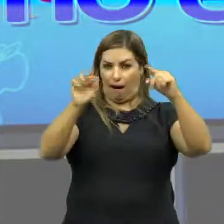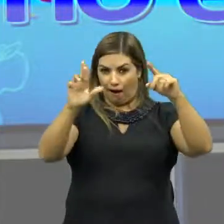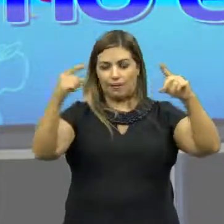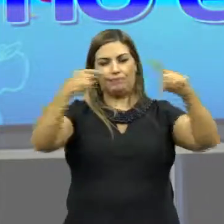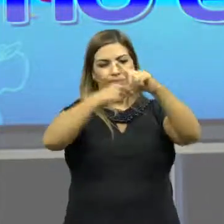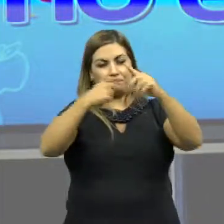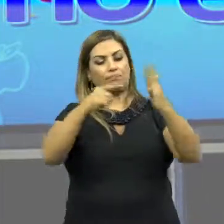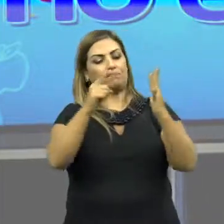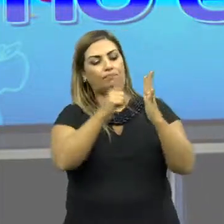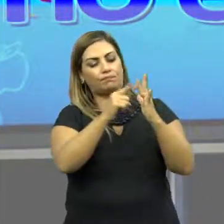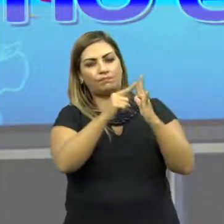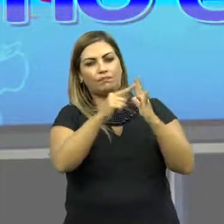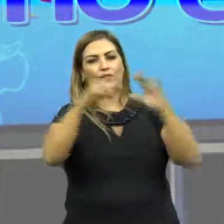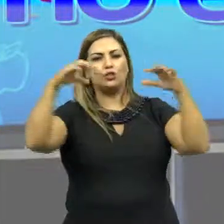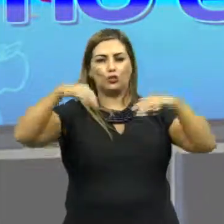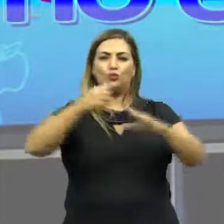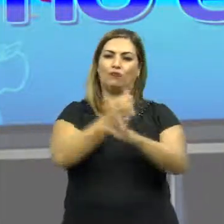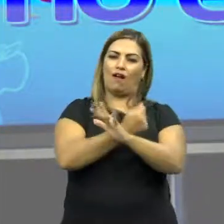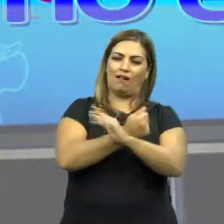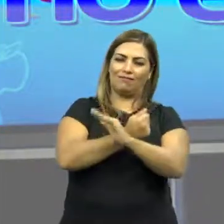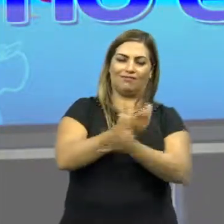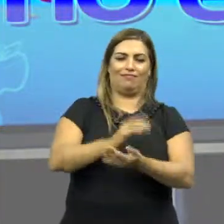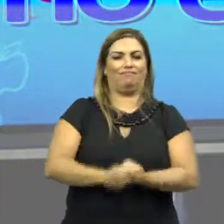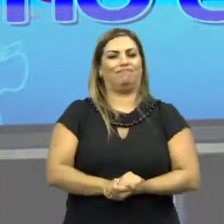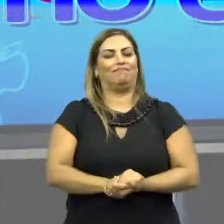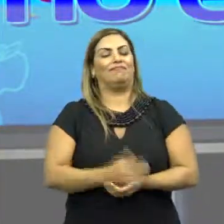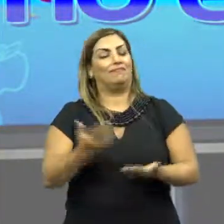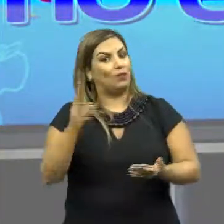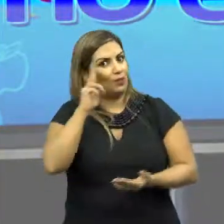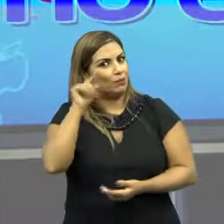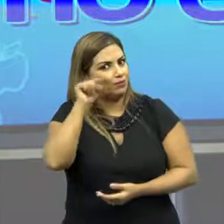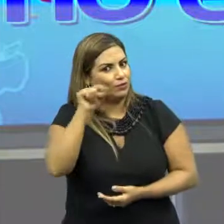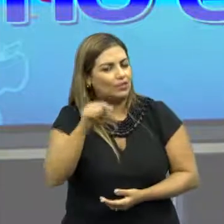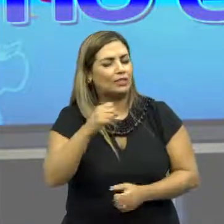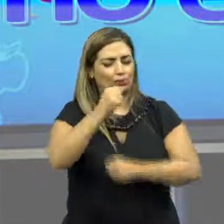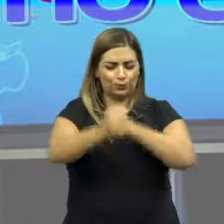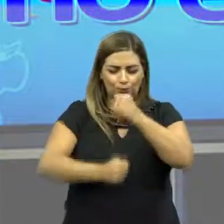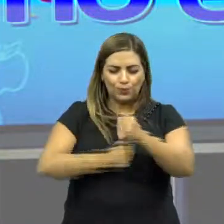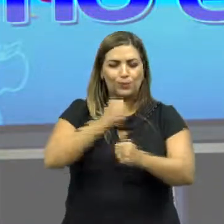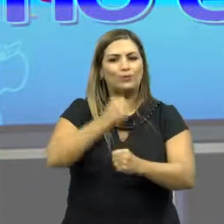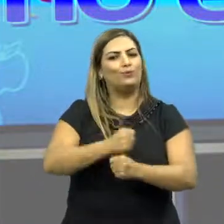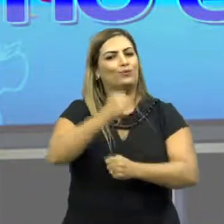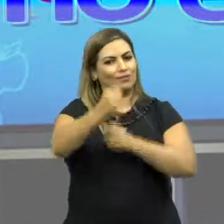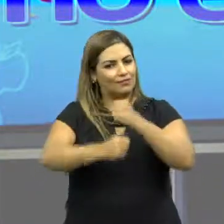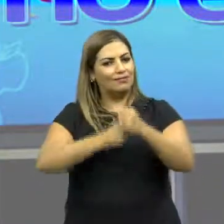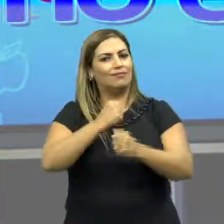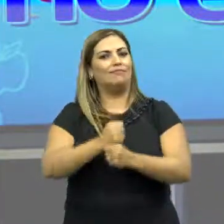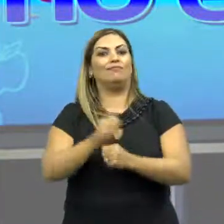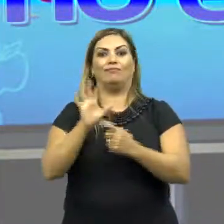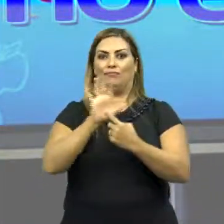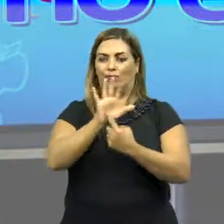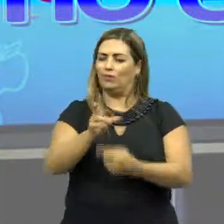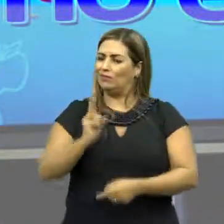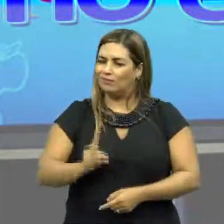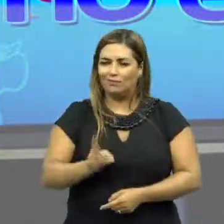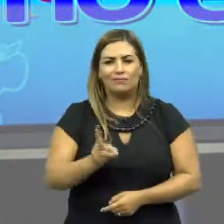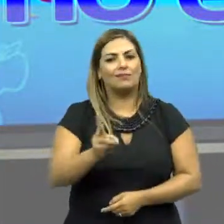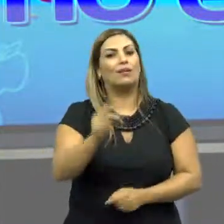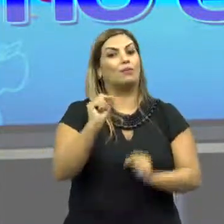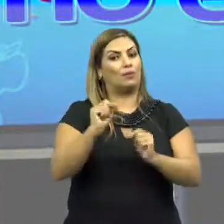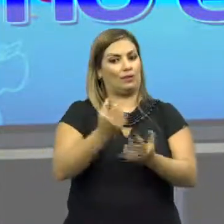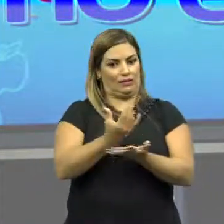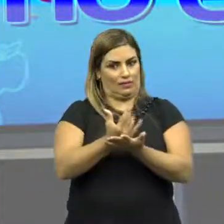inversão térmica. E quinto, chuvas ácidas. Lembra você que todos os anos aparece com uma maior